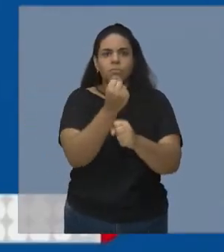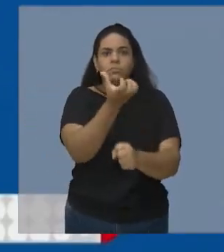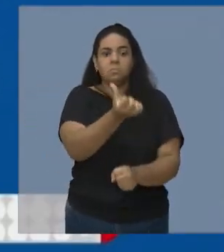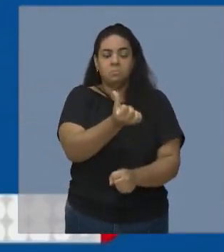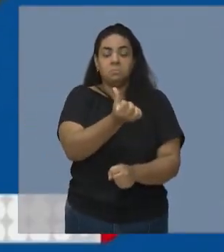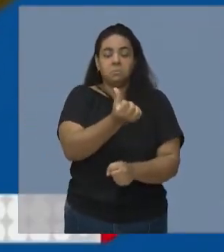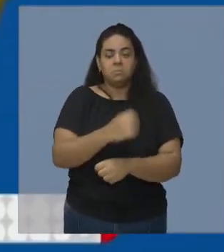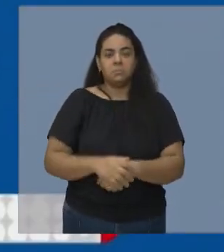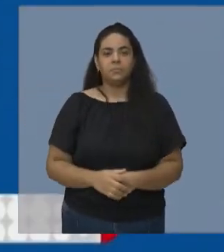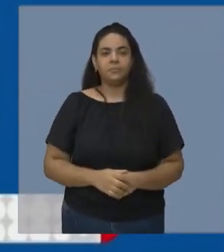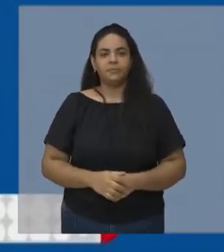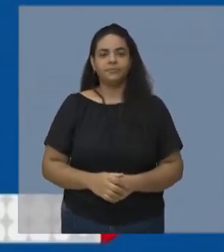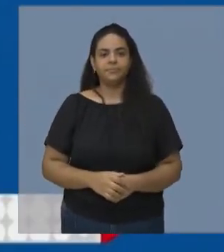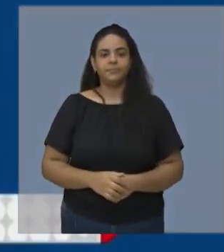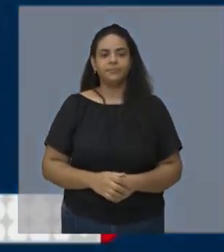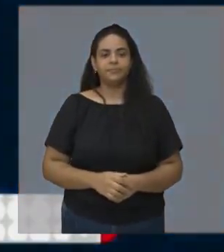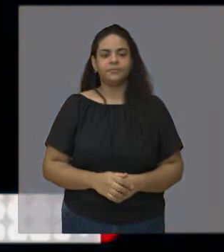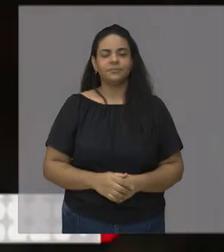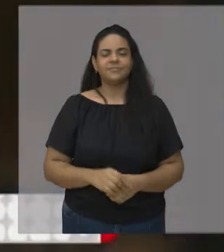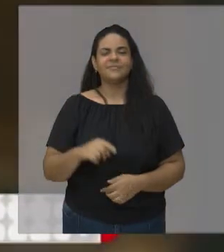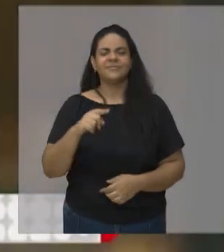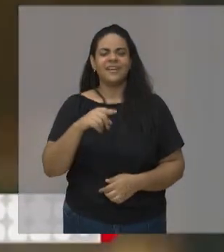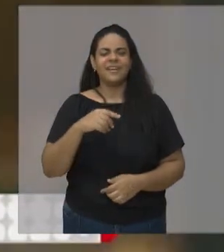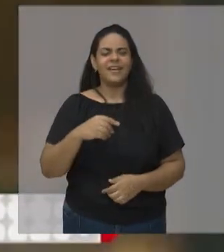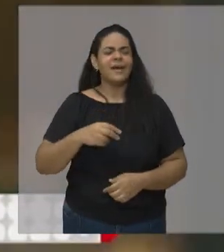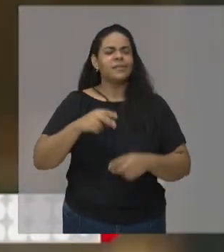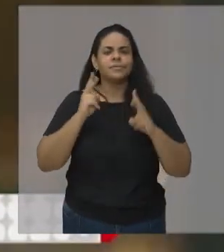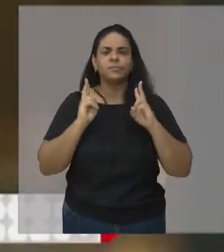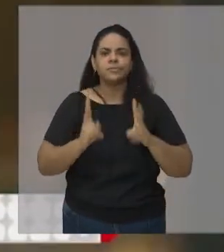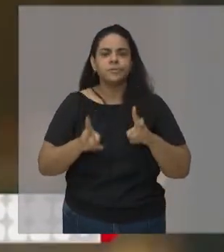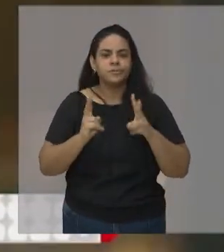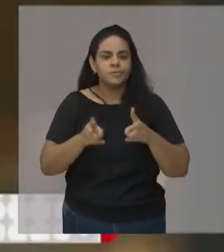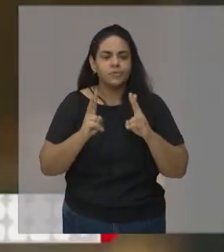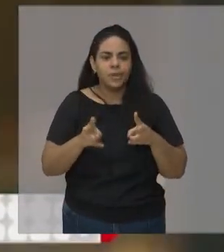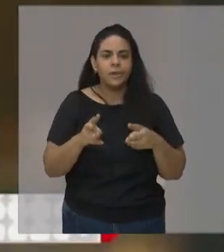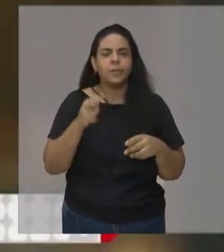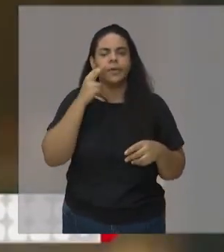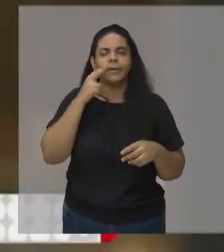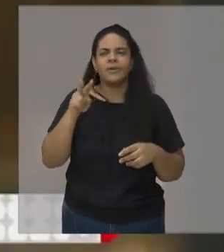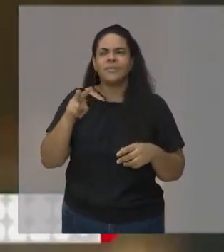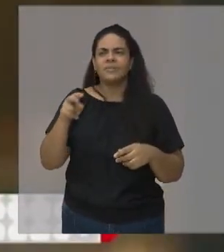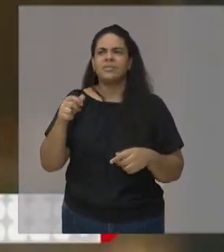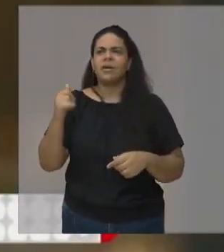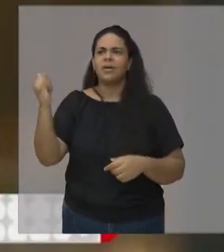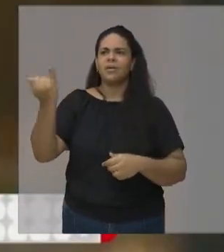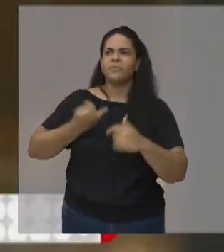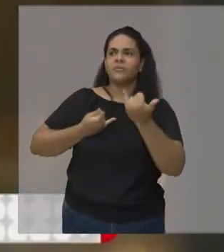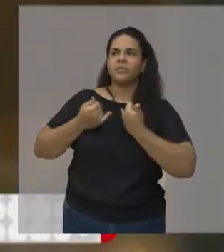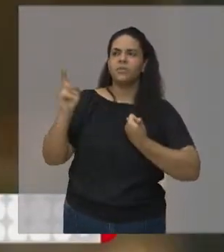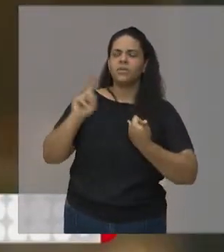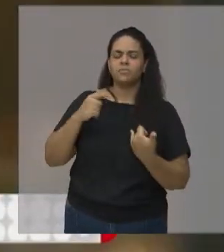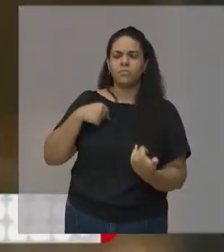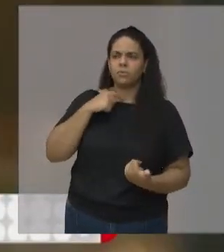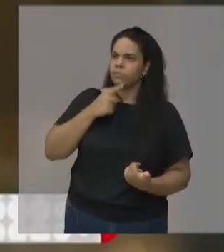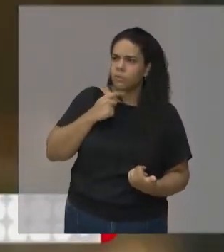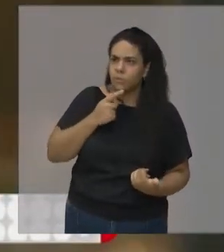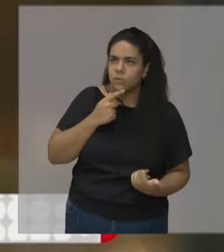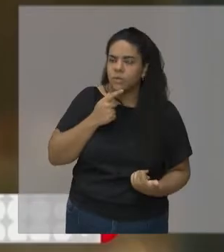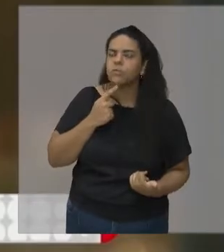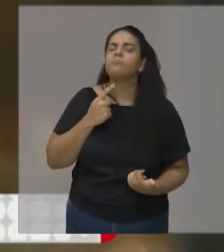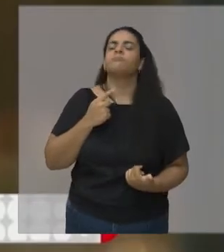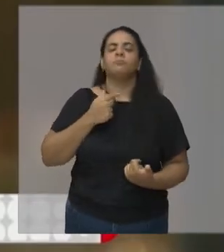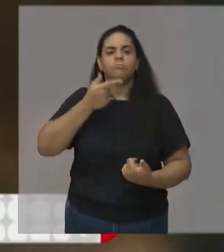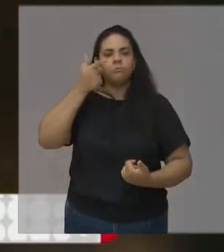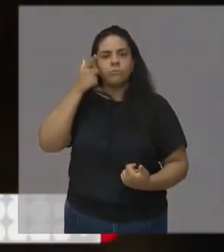Daniel, a vida toda, quando disseram não para ele, era um grande sim, mas ele não queria mostrar para as outras pessoas. Ele queria